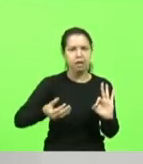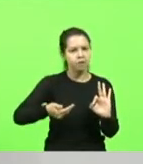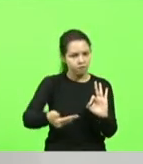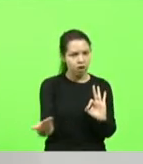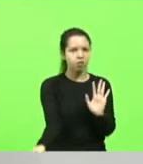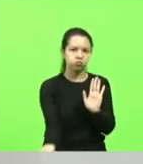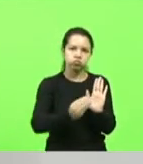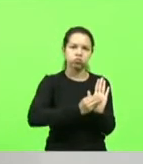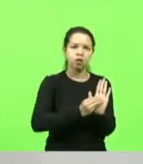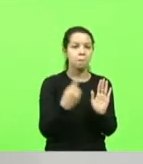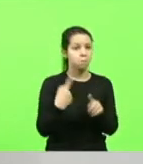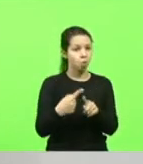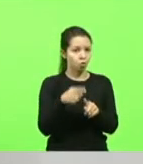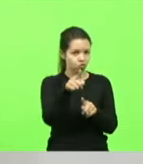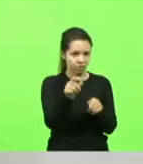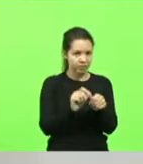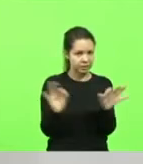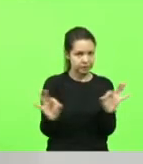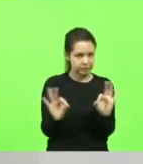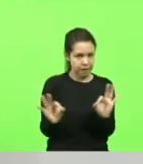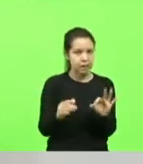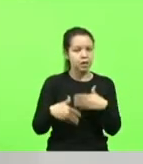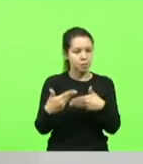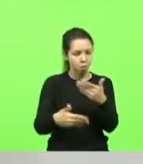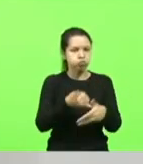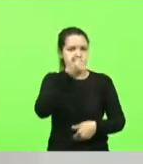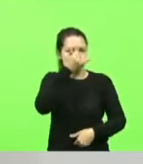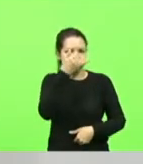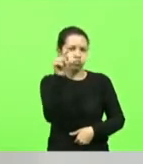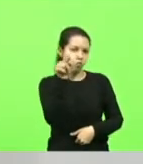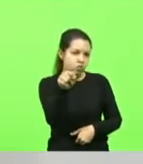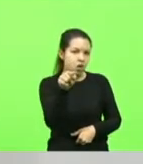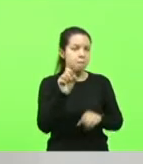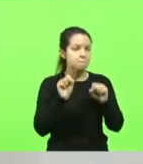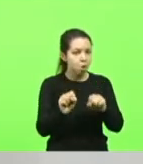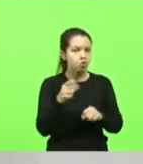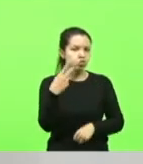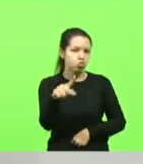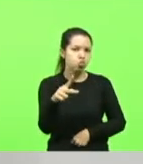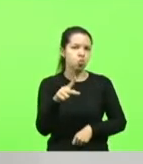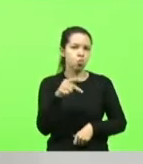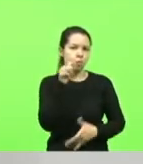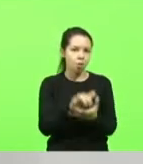porque se você não fizer isso, a vítima pode ser você, pode ser tua esposa, pode ser teu filho.